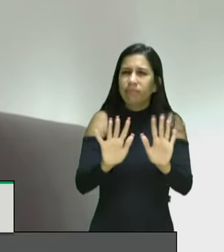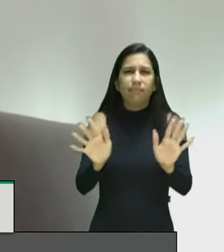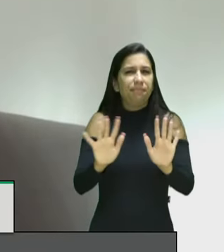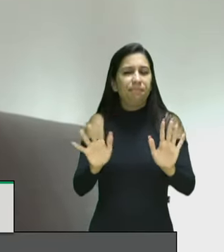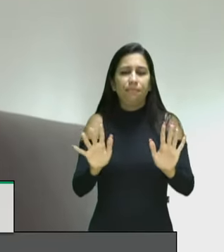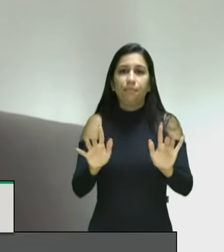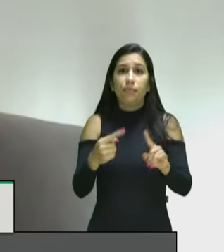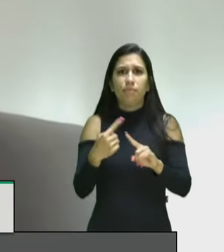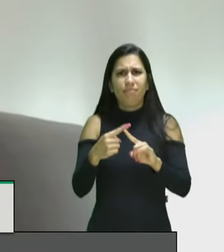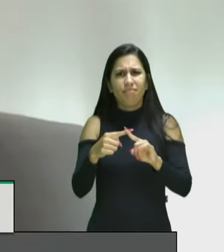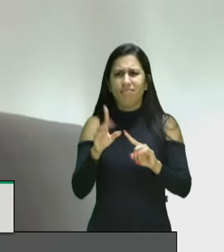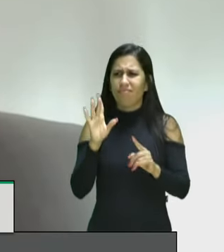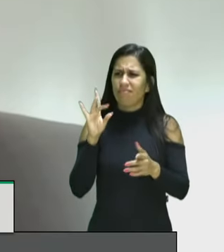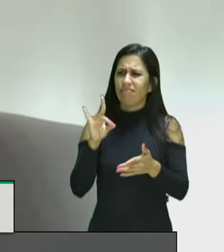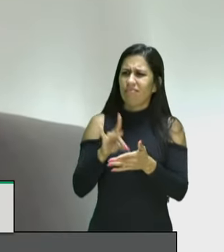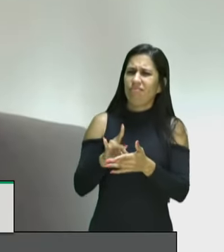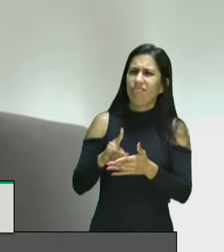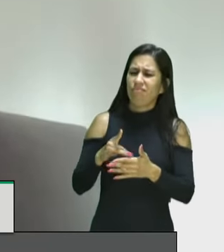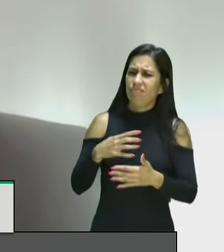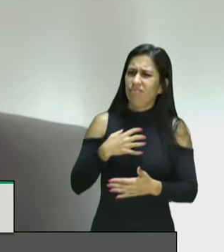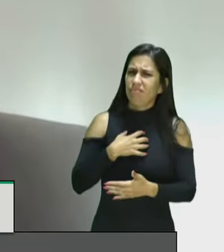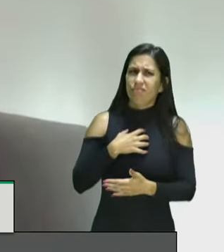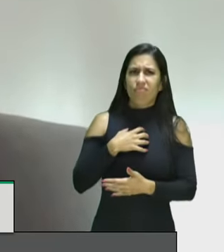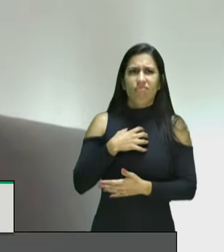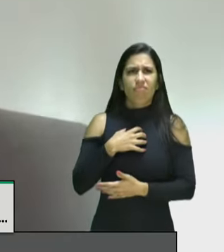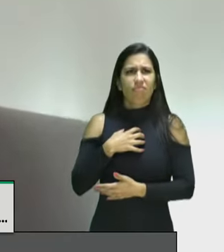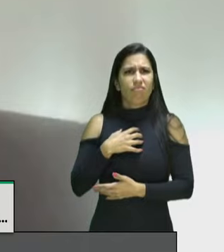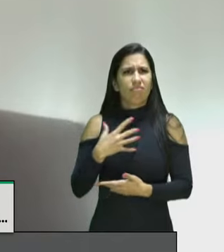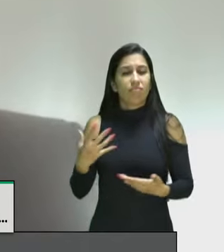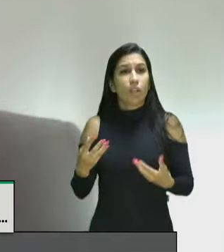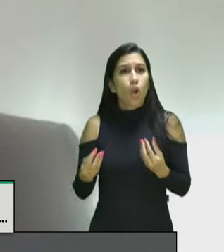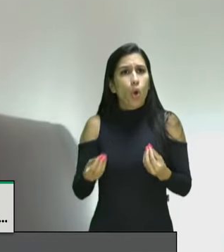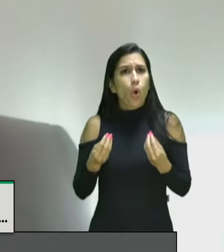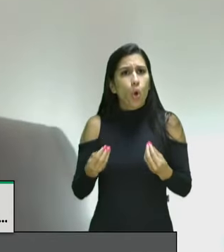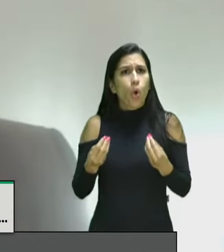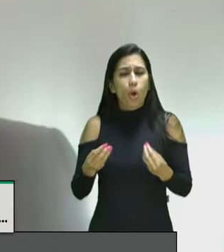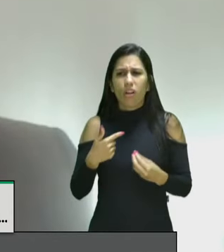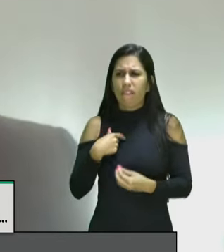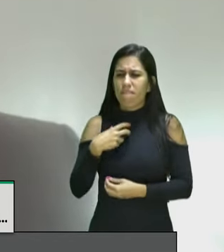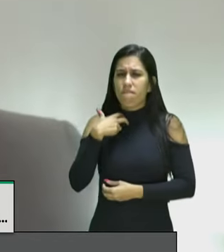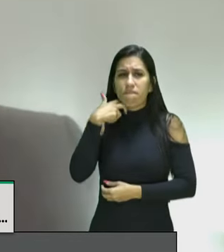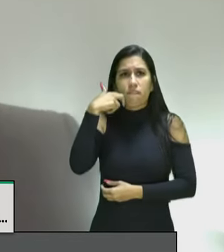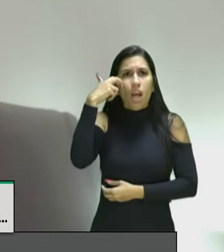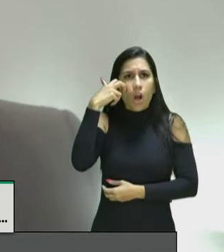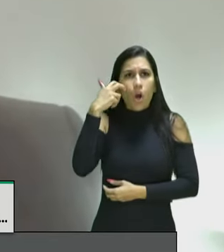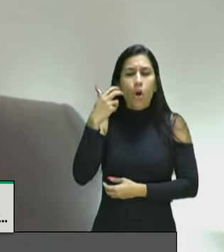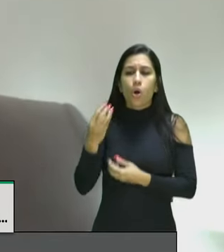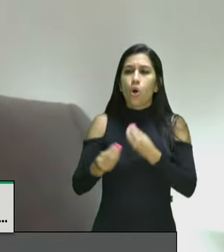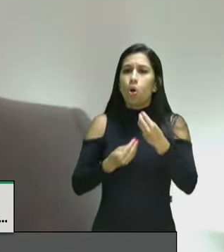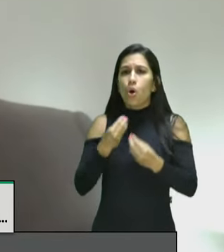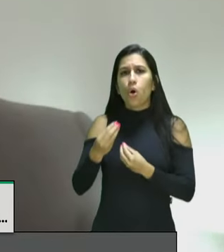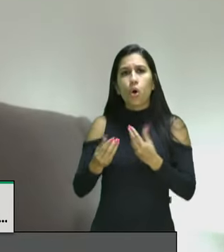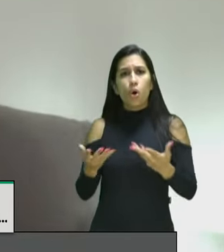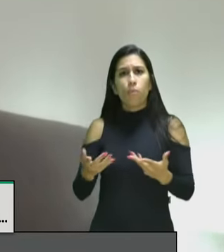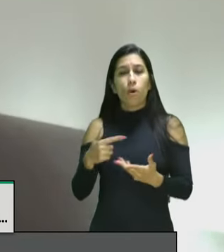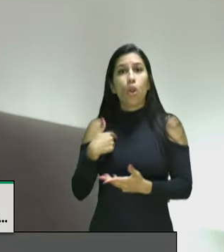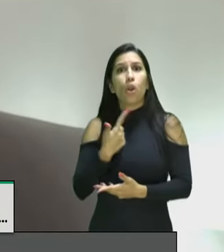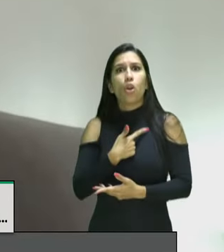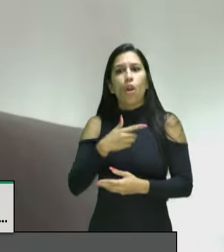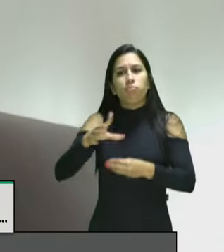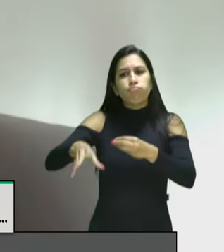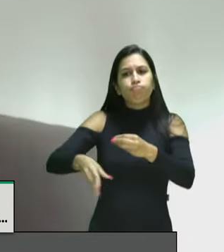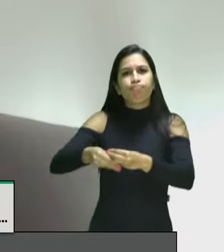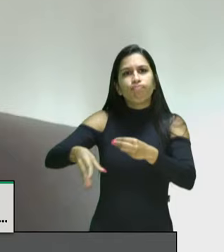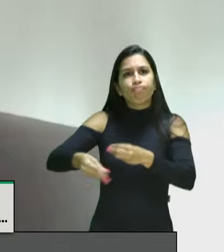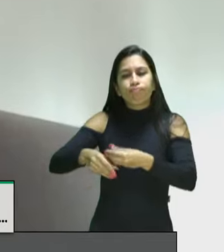constrangedor ver como a gente tem feito o que a gente tem feito da pauta racial nos últimos